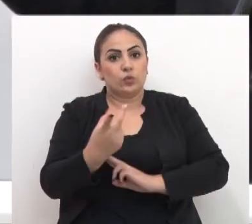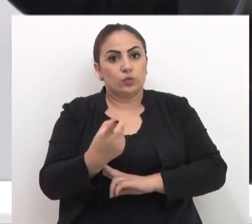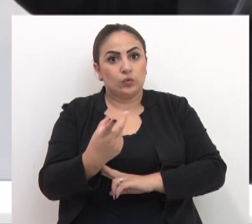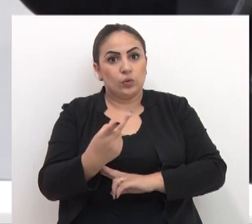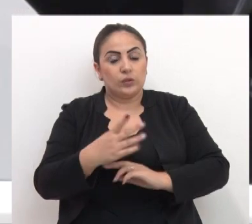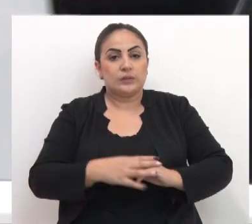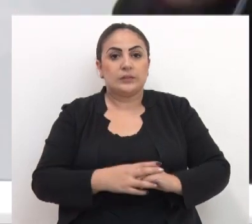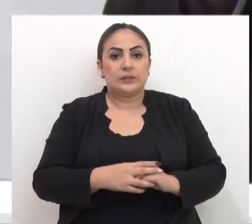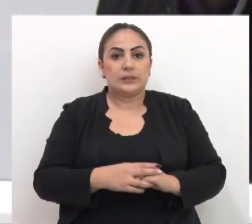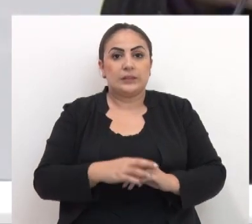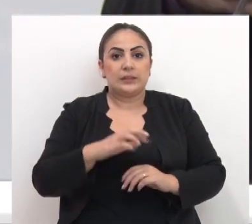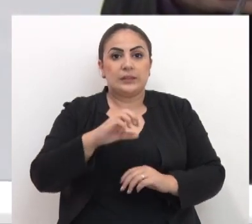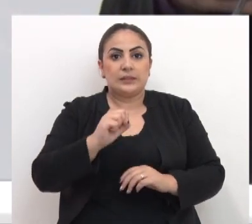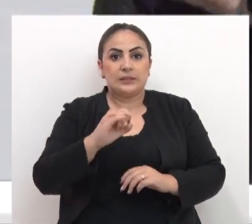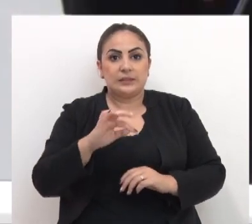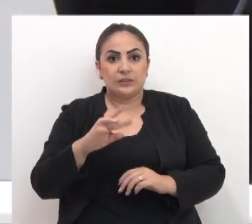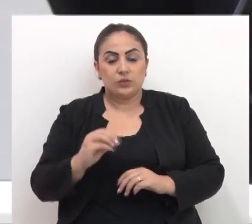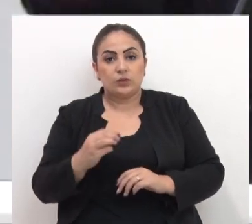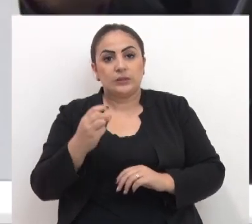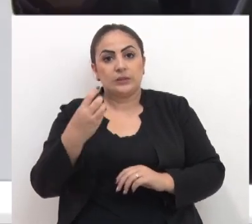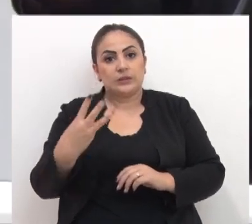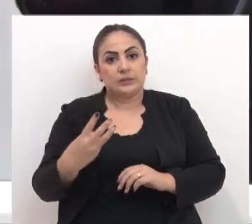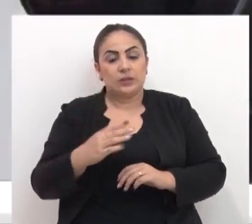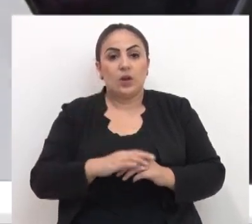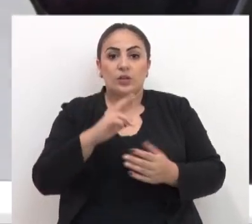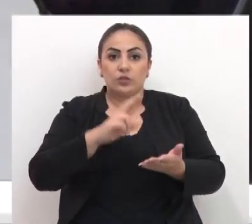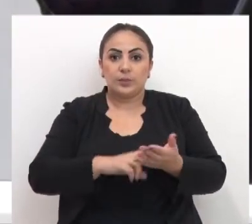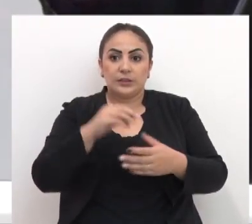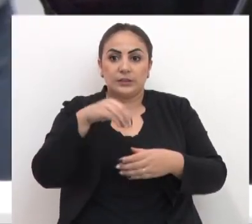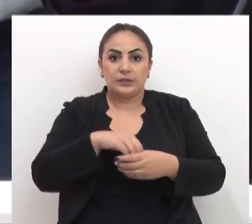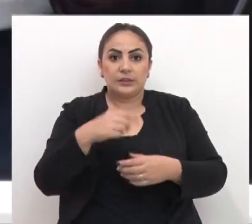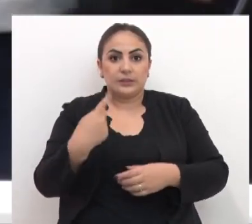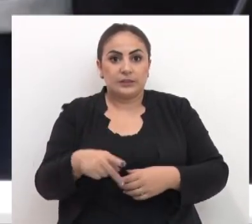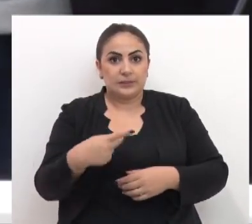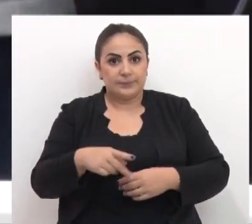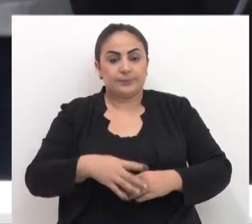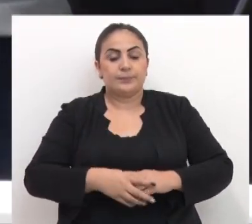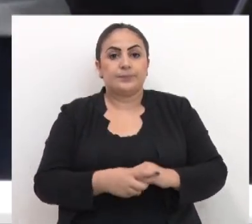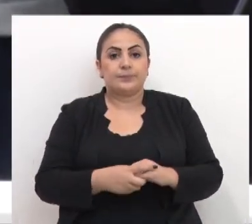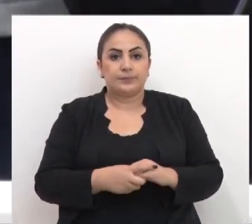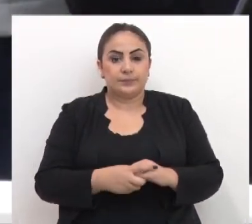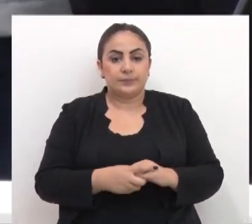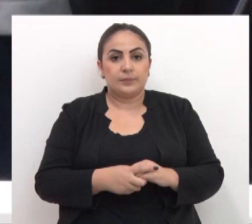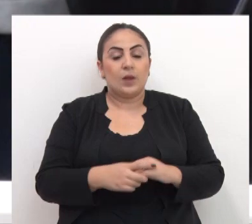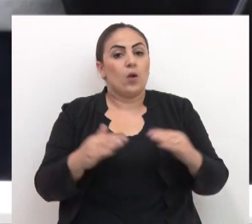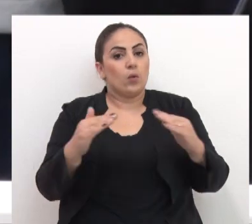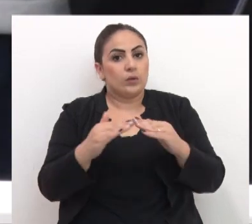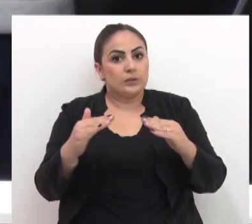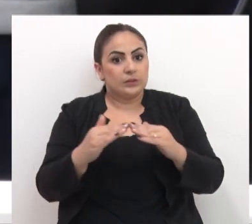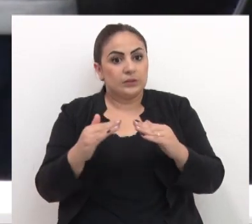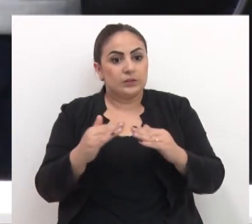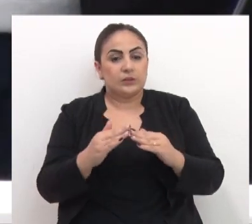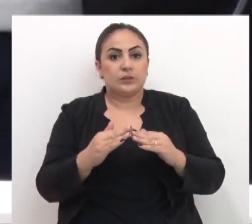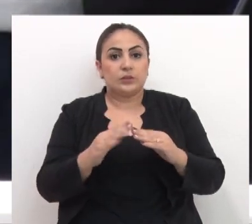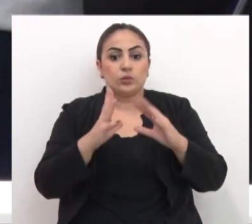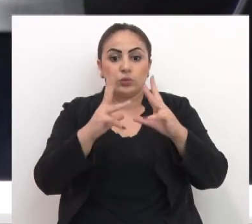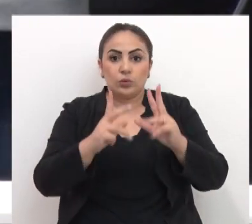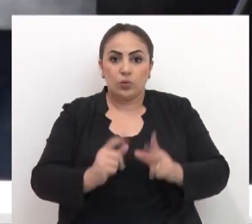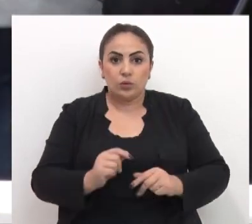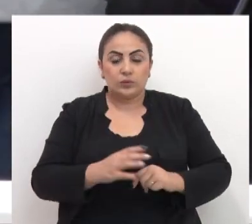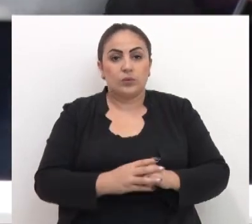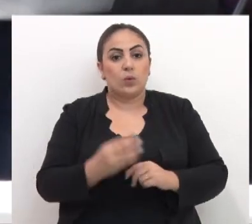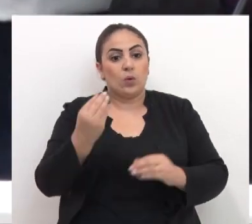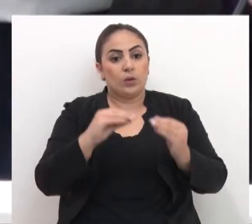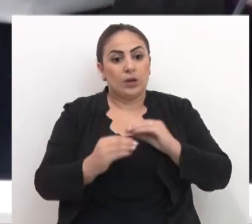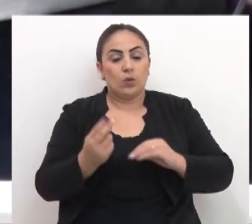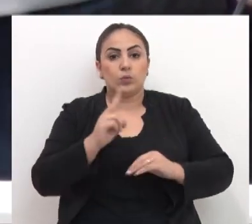12, inciso 3º do regimento interno dessa casa legislativa. Acordado com os nobres e diz,